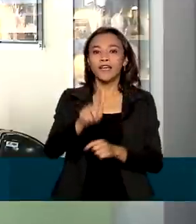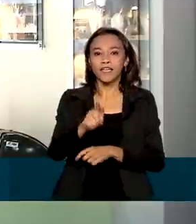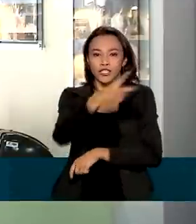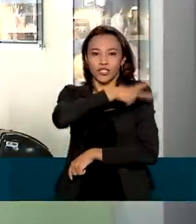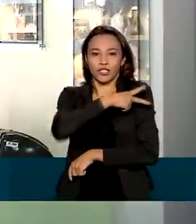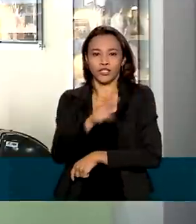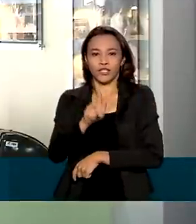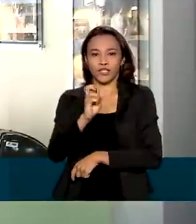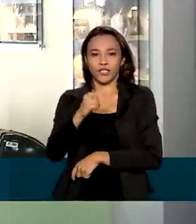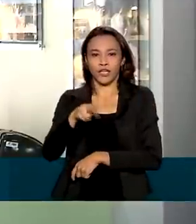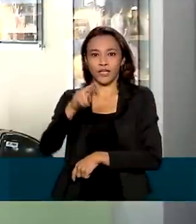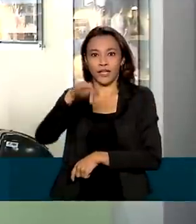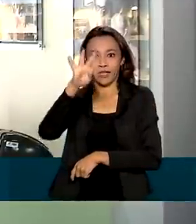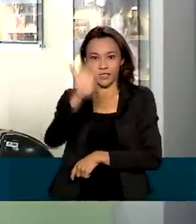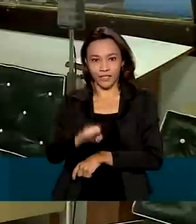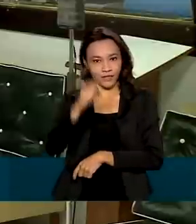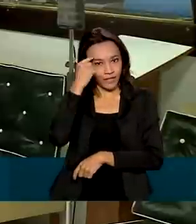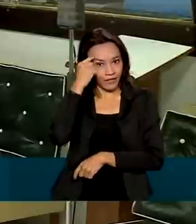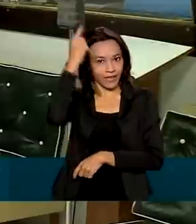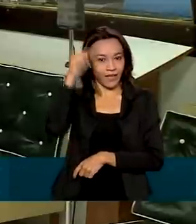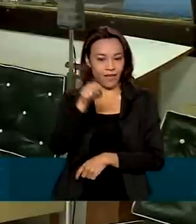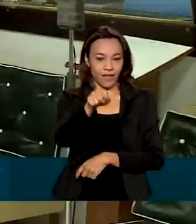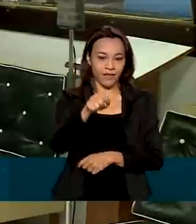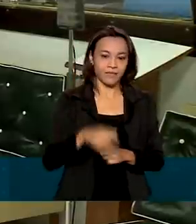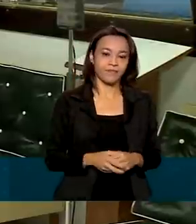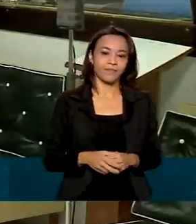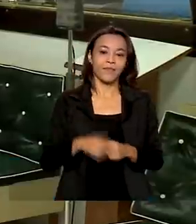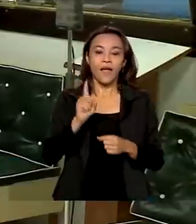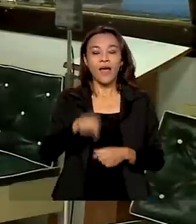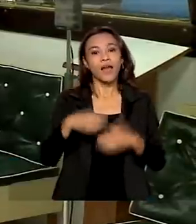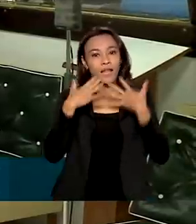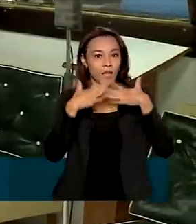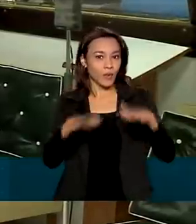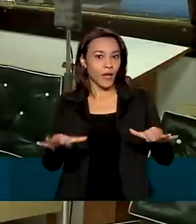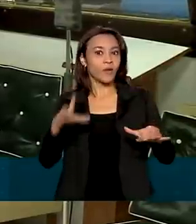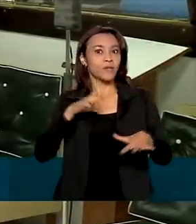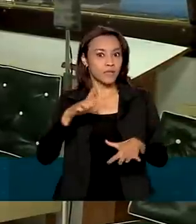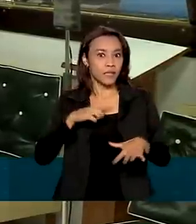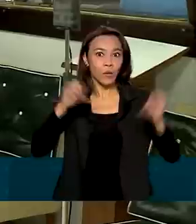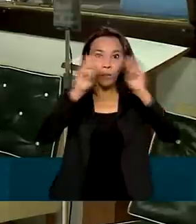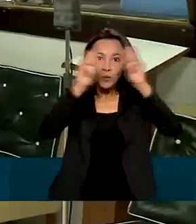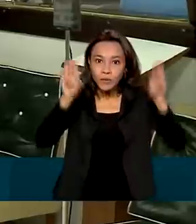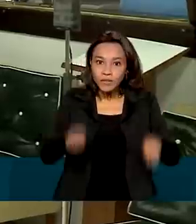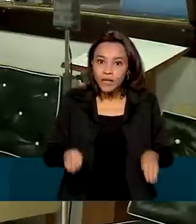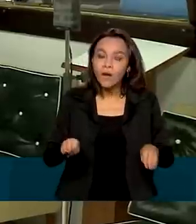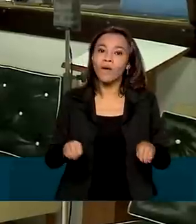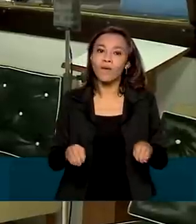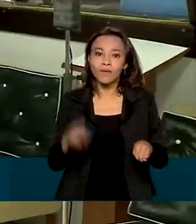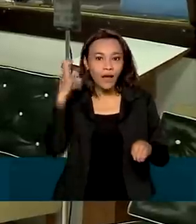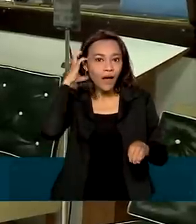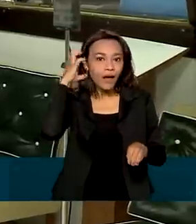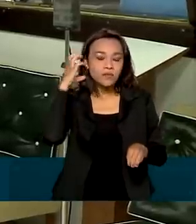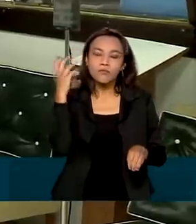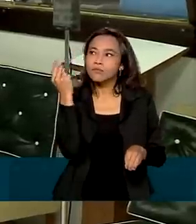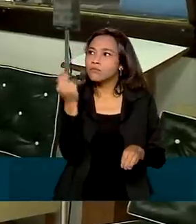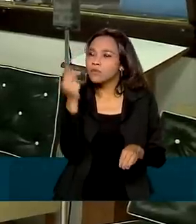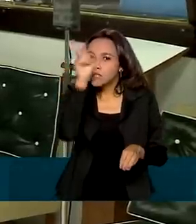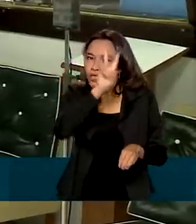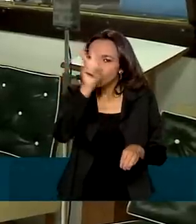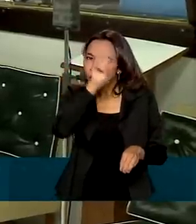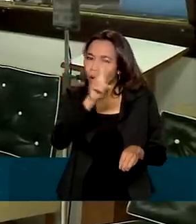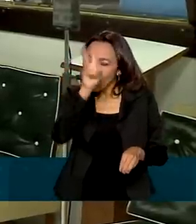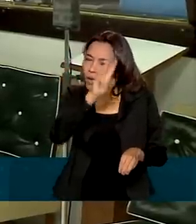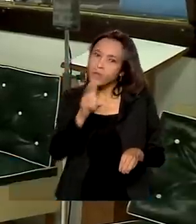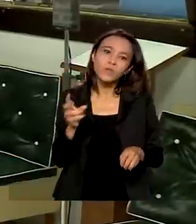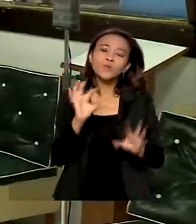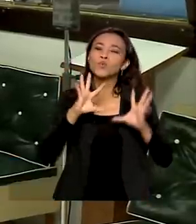é um dos idealizadores da iniciativa. Era muito natural ter um museu da Rádio Nacional porque ela tem muita história. Todo rádio brasileiro